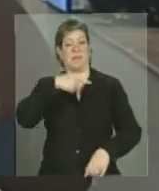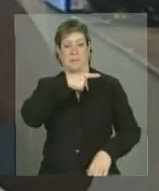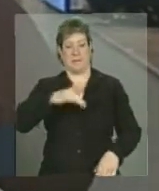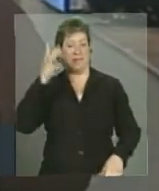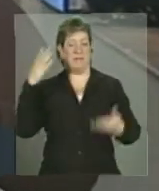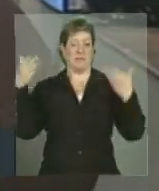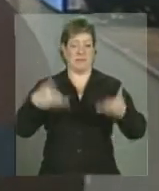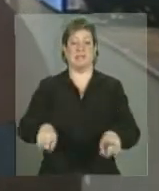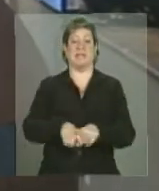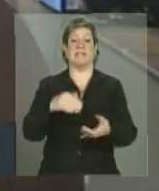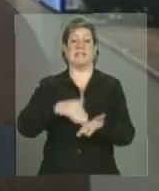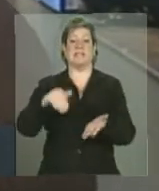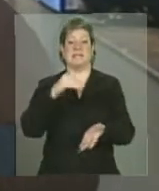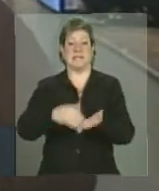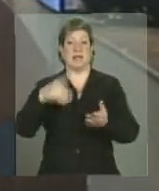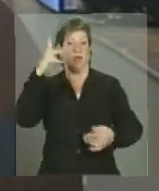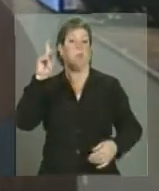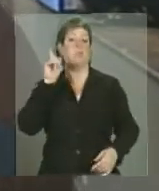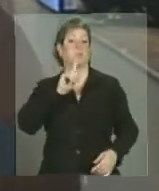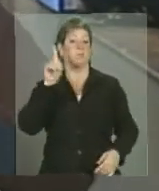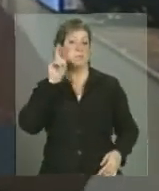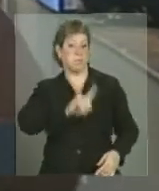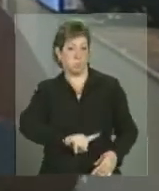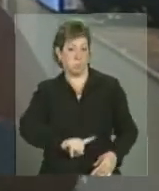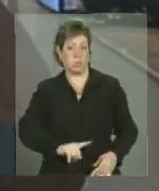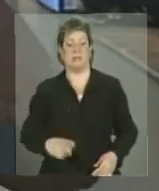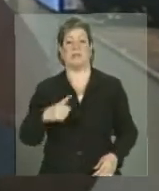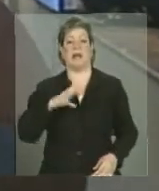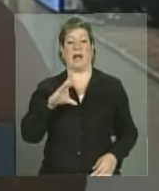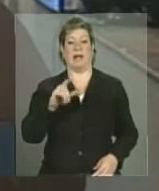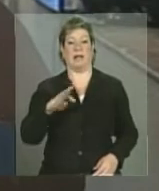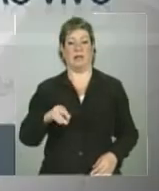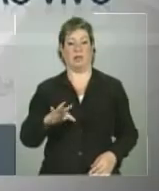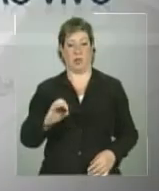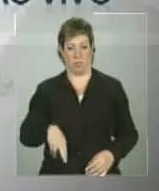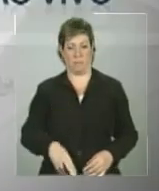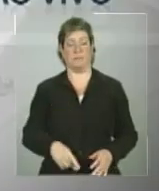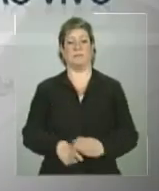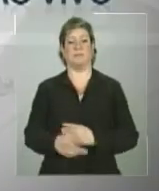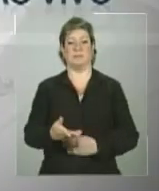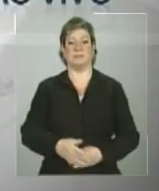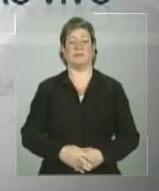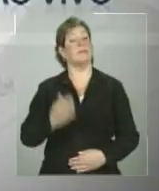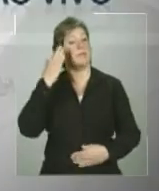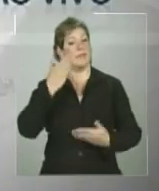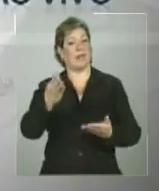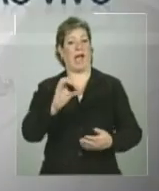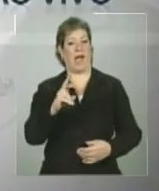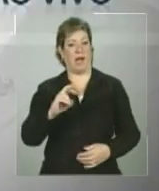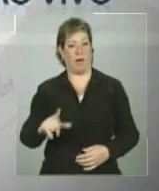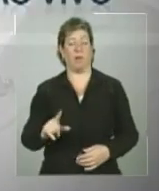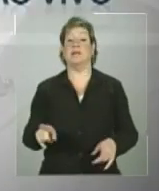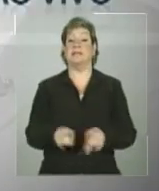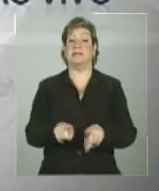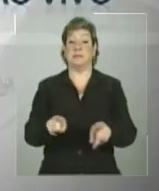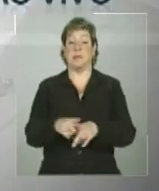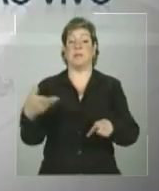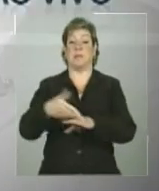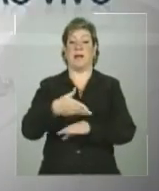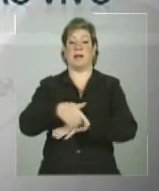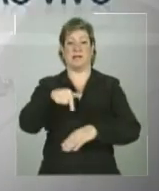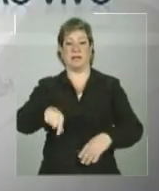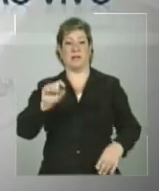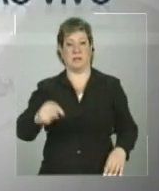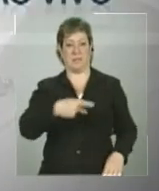também da secretária de Estado dos Estados Unidos, Hillary Clinton. Adriana? Obrigada, Carolina. E também participam o